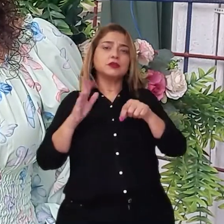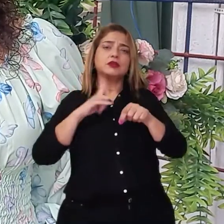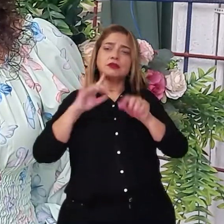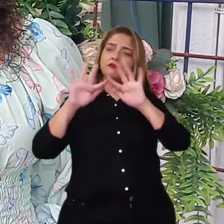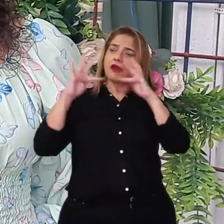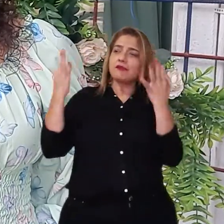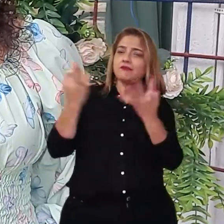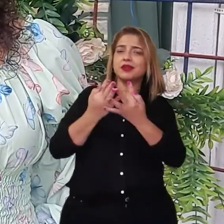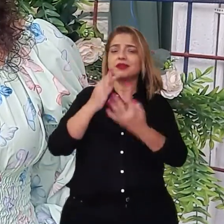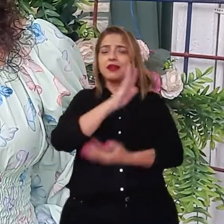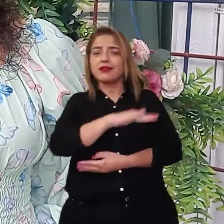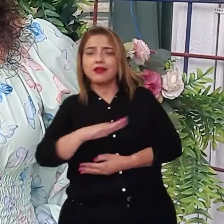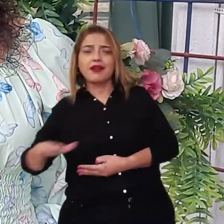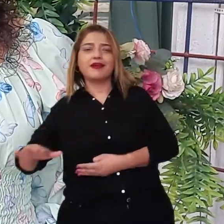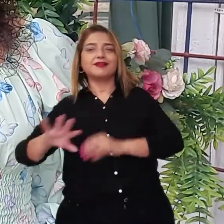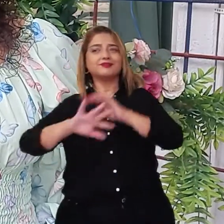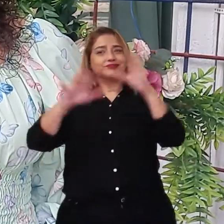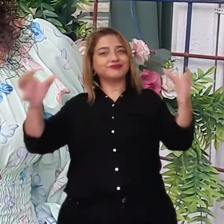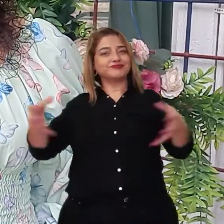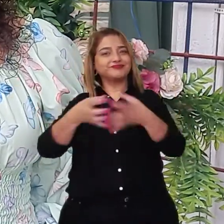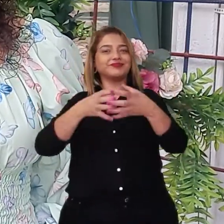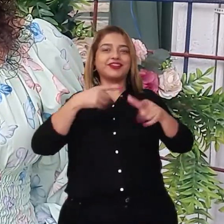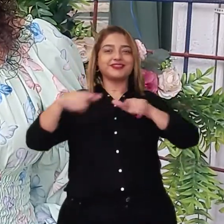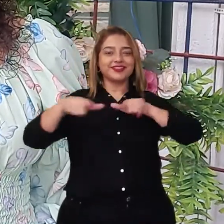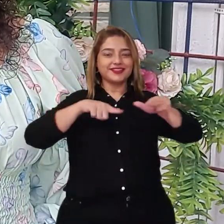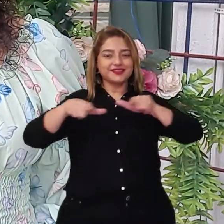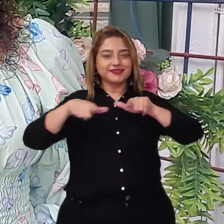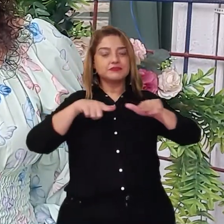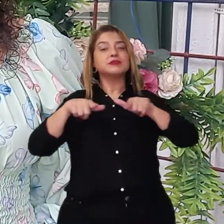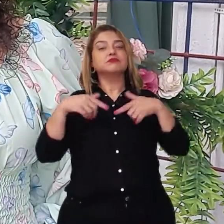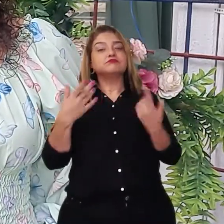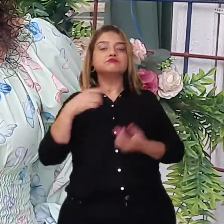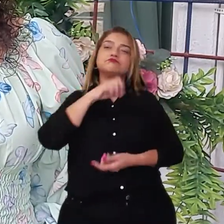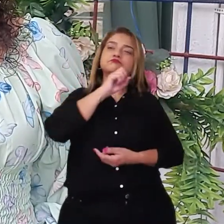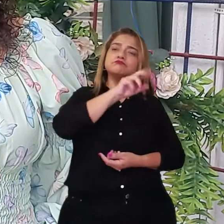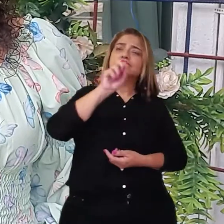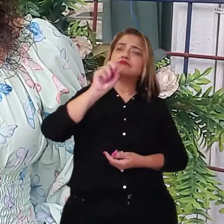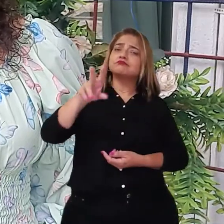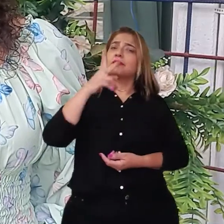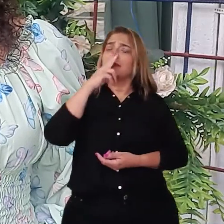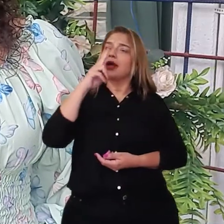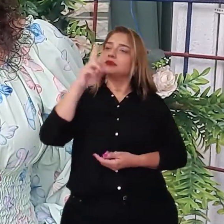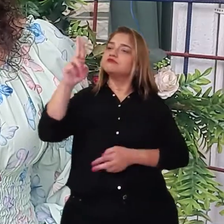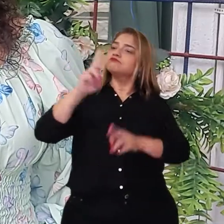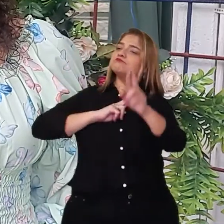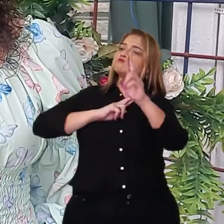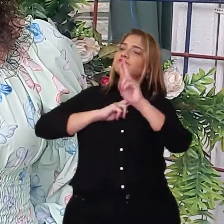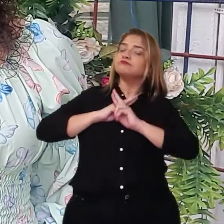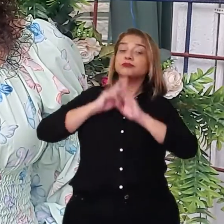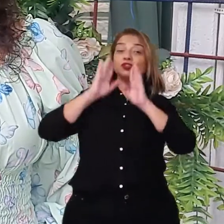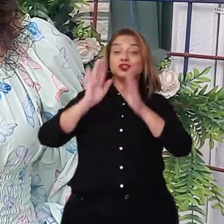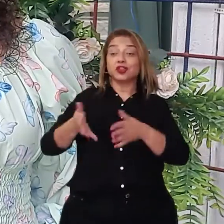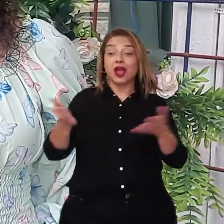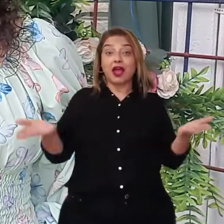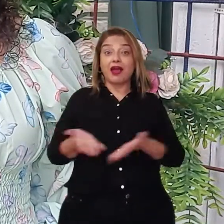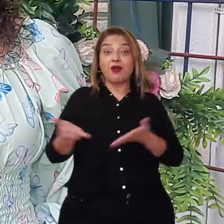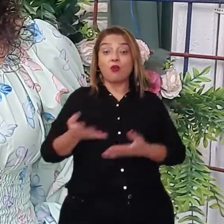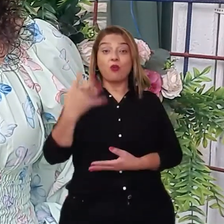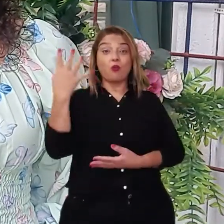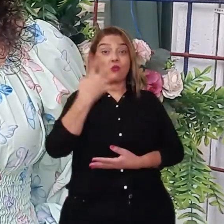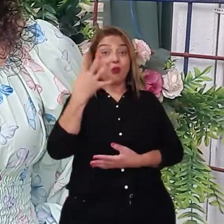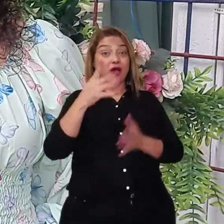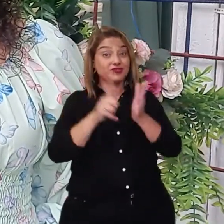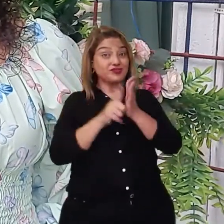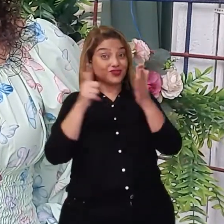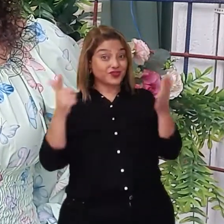famílias, com as crianças. A gente tem visto o resultado disso, a está indo para a quarta edição já. E a